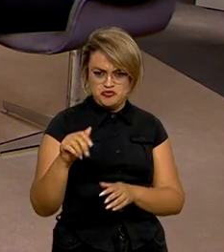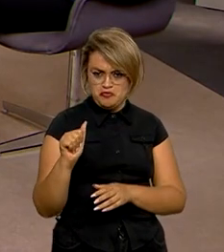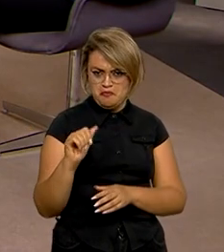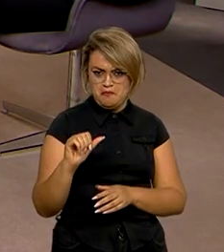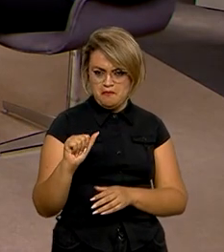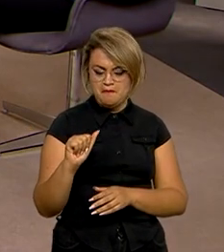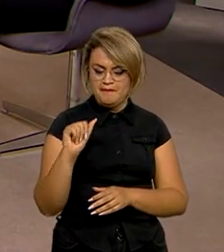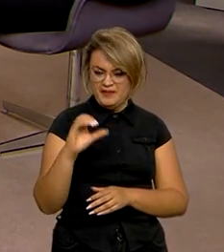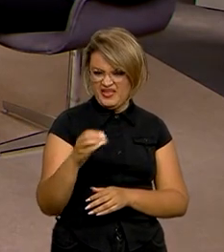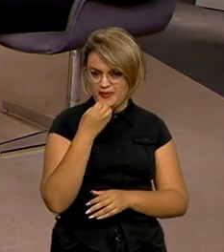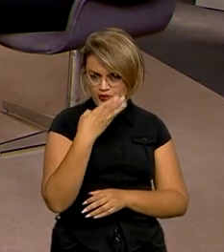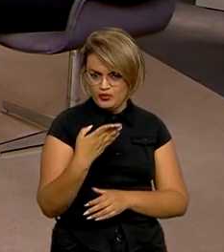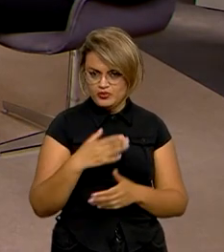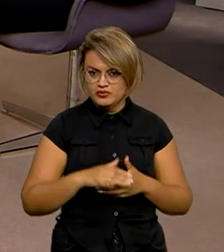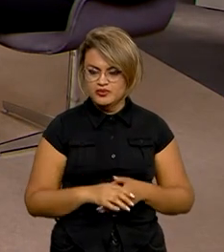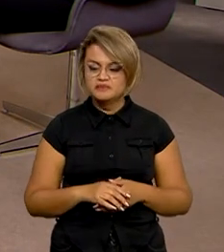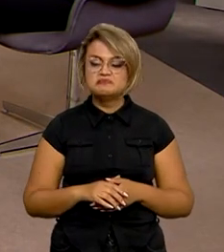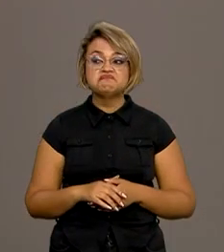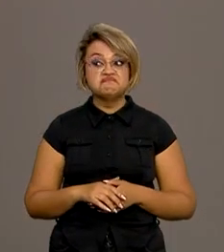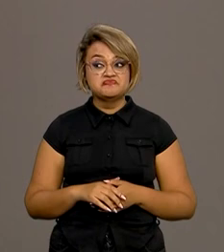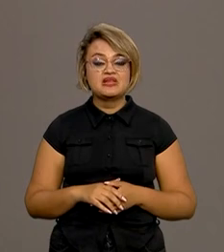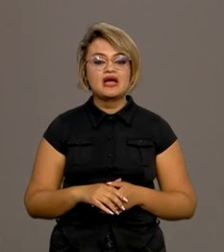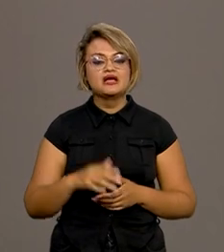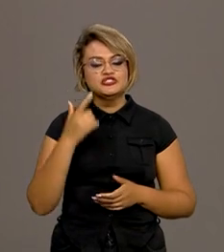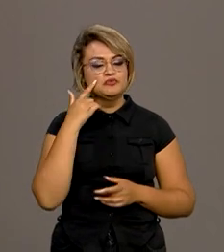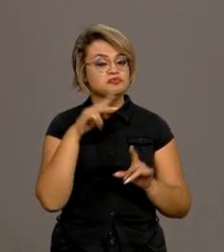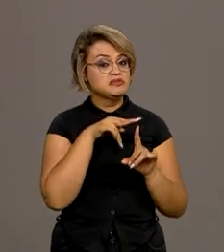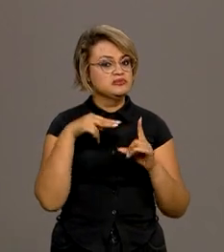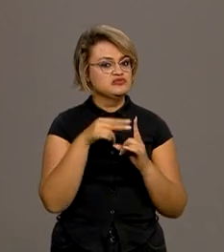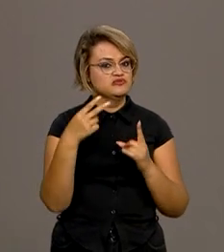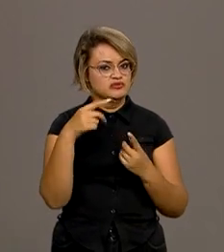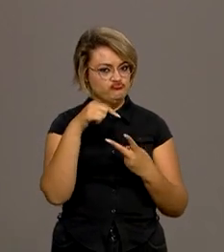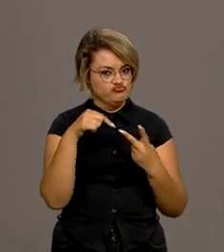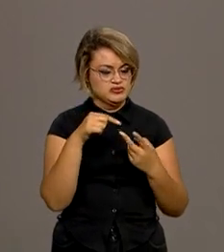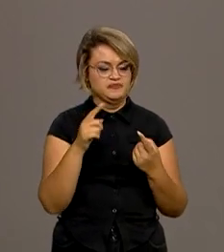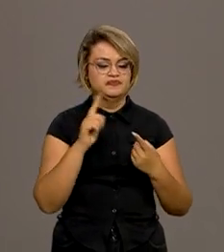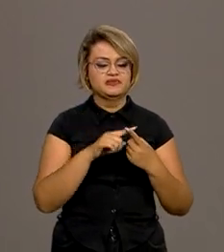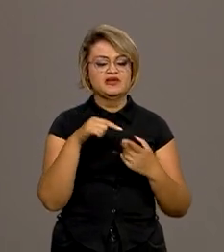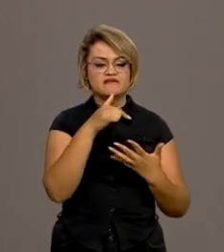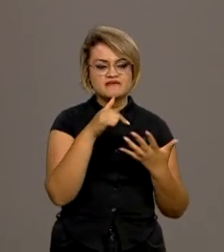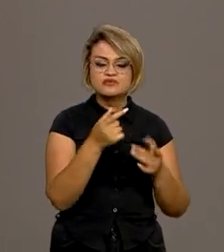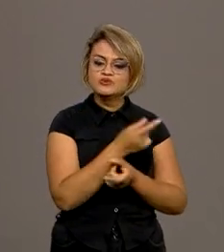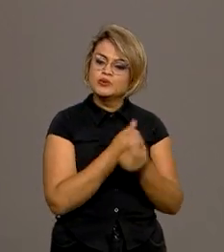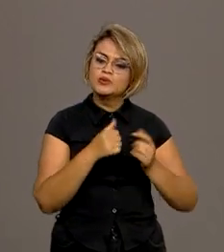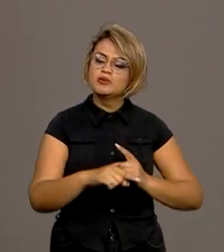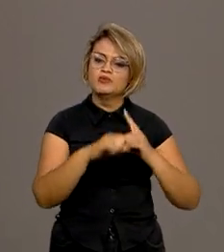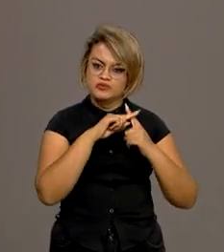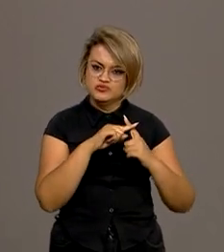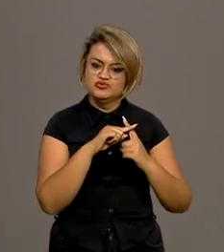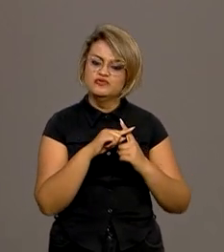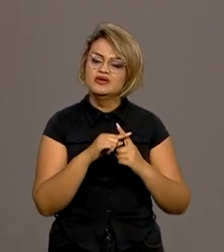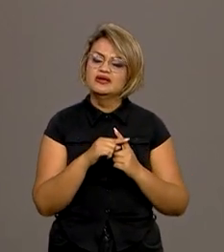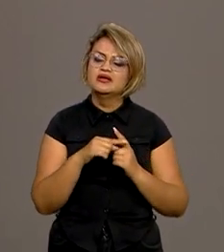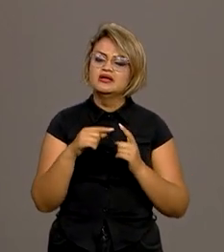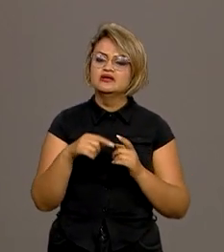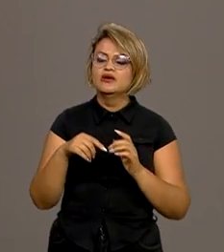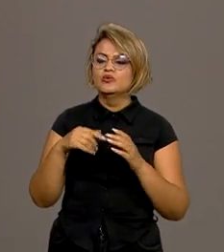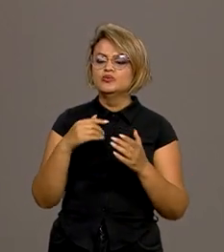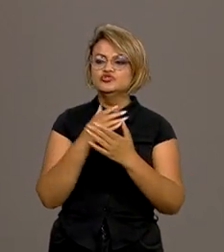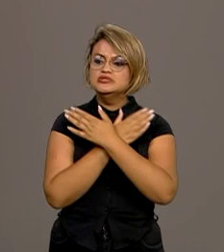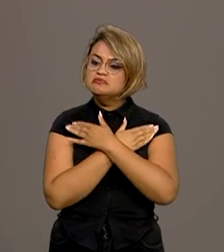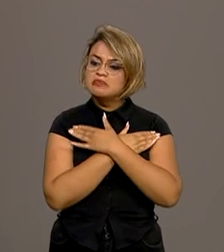privado investir no PAC? É, a pode olhar sobre dois ângulos, né? Os indicadores econômicos são muito positivos. Nós estamos com a queda do